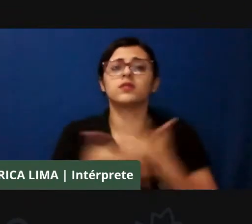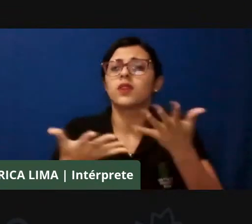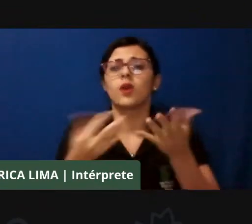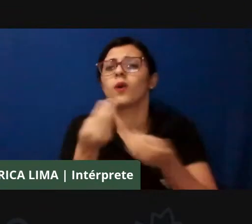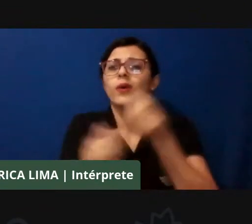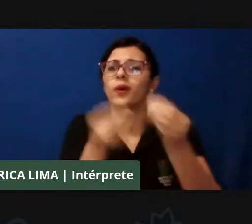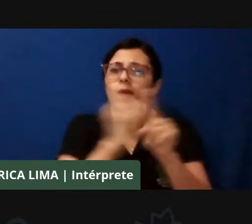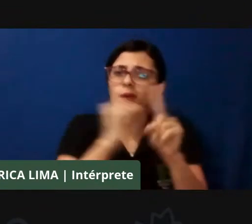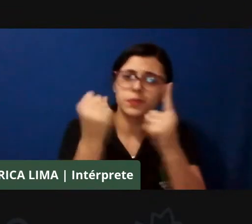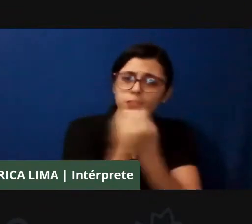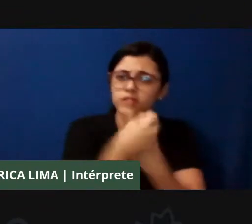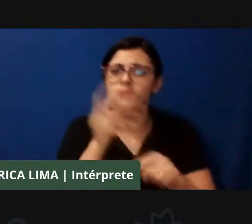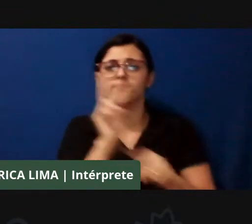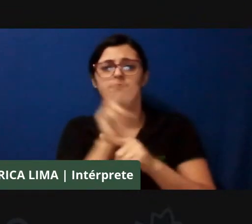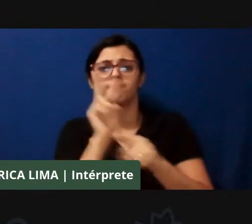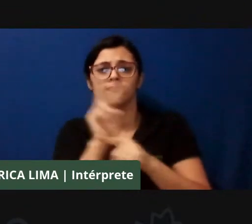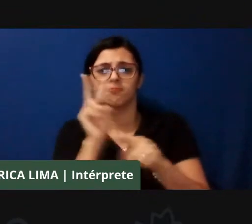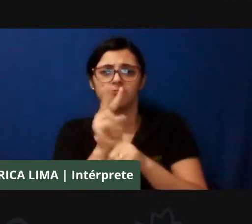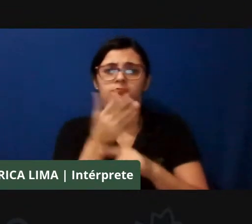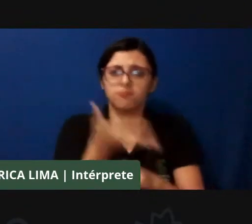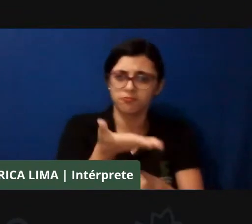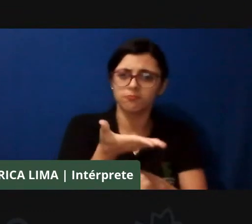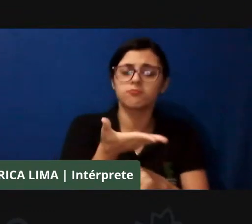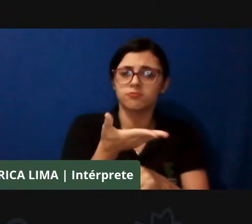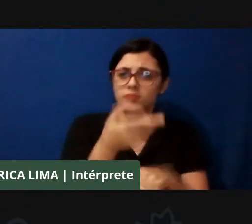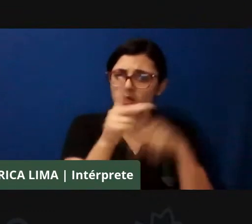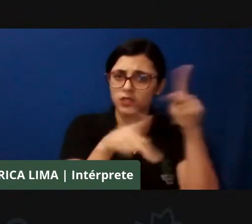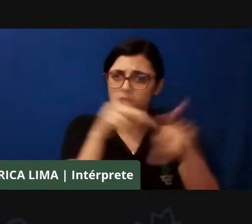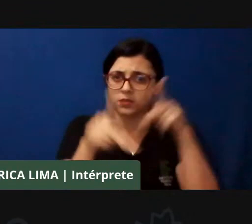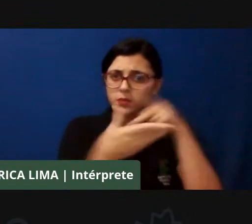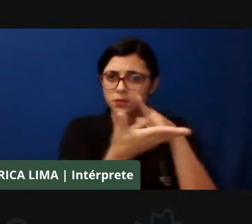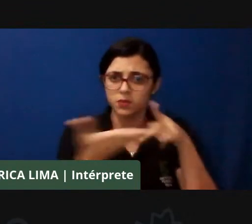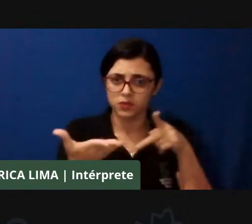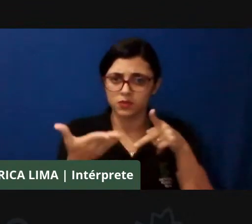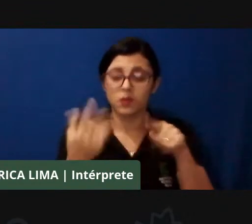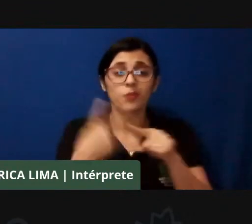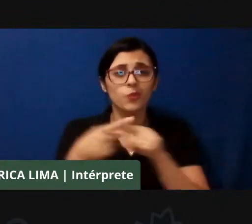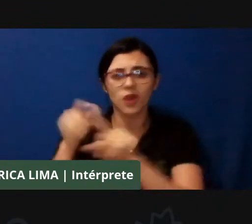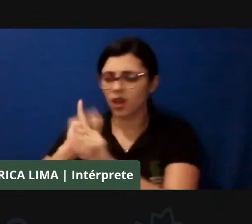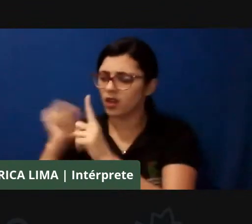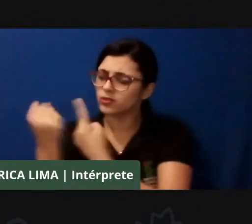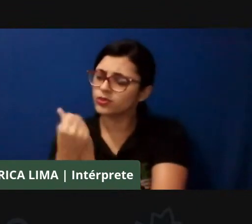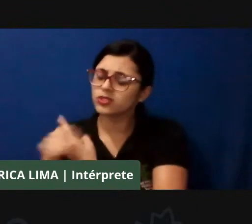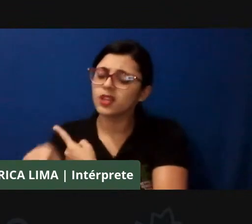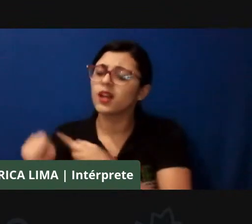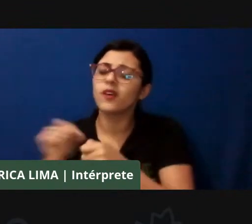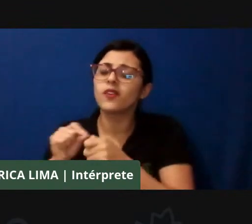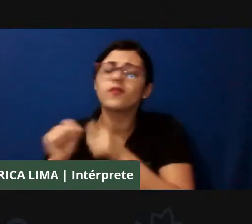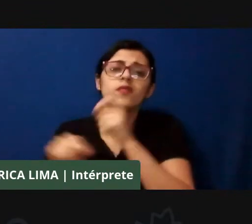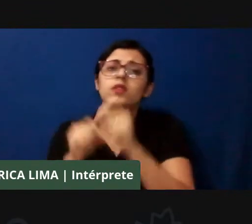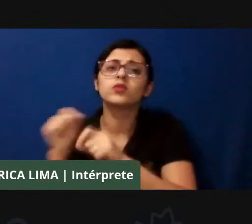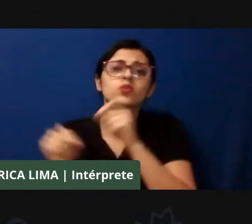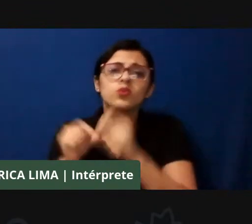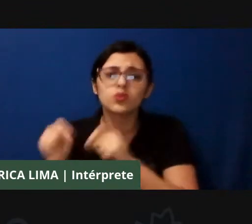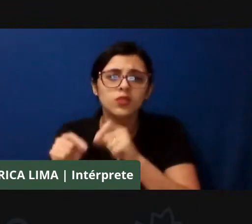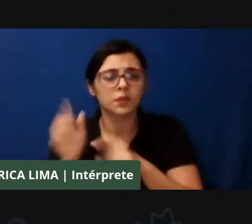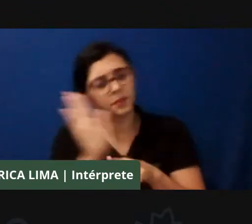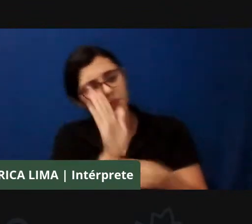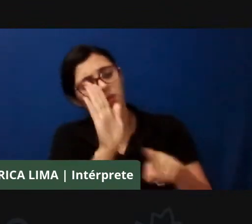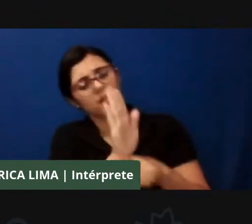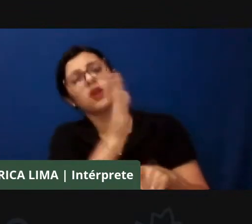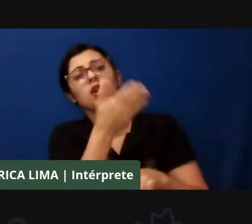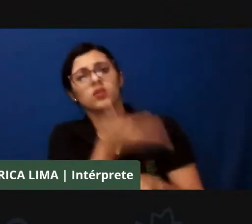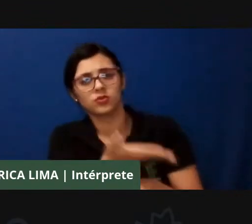para defender esses povos. O que a sociedade em geral tem feito para nos ajudar